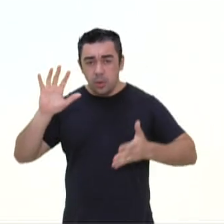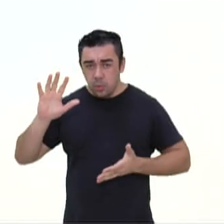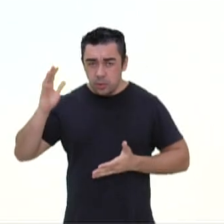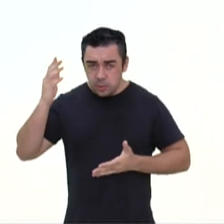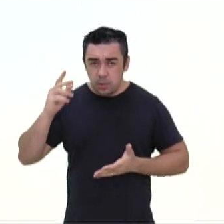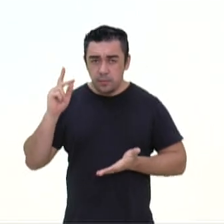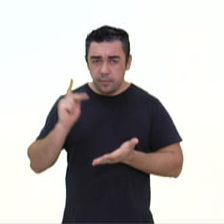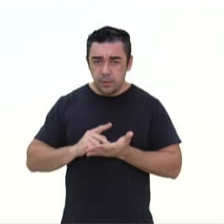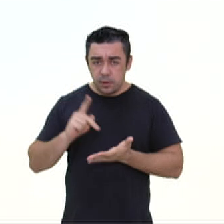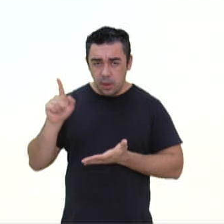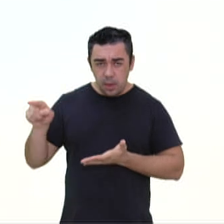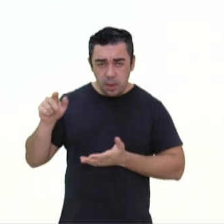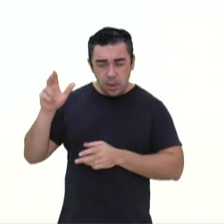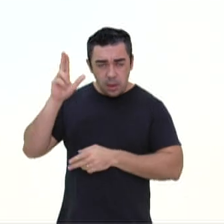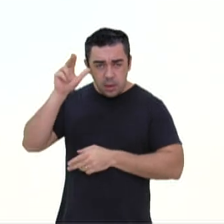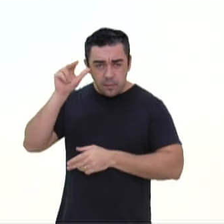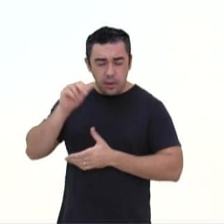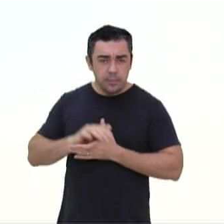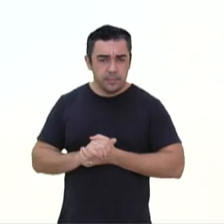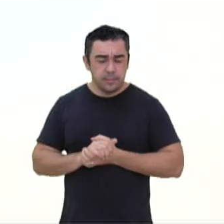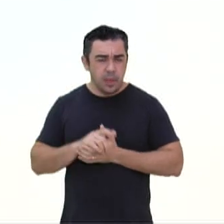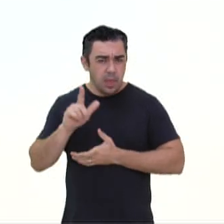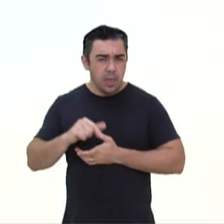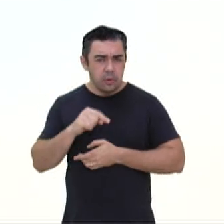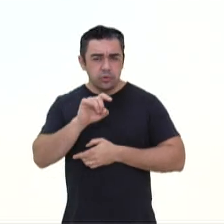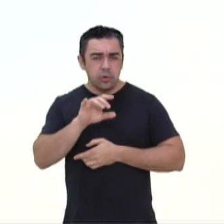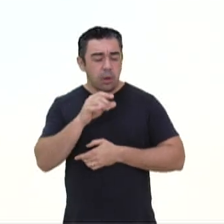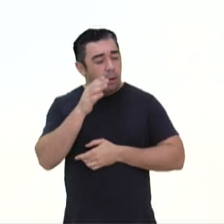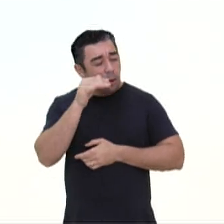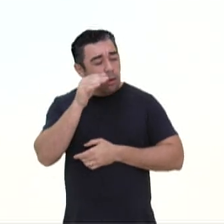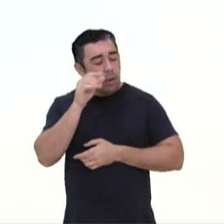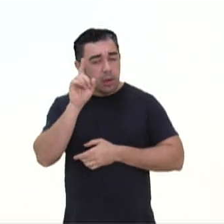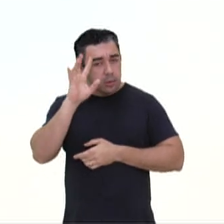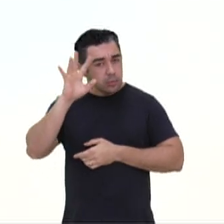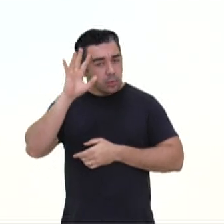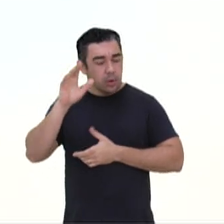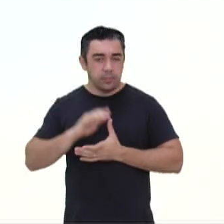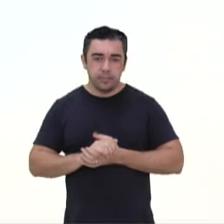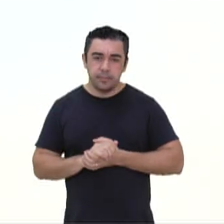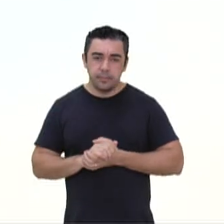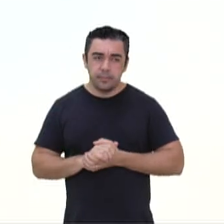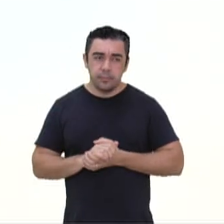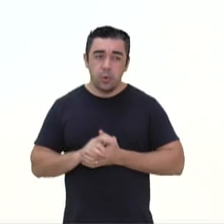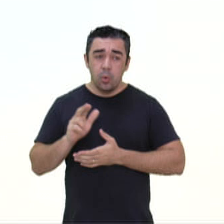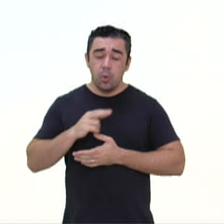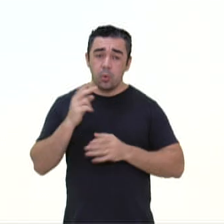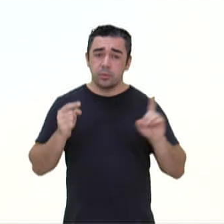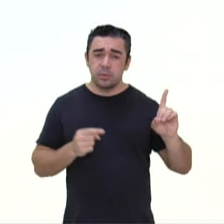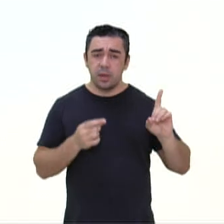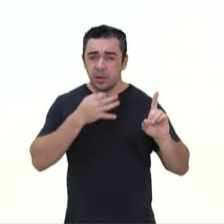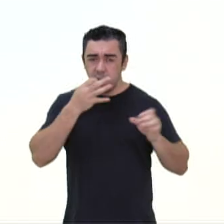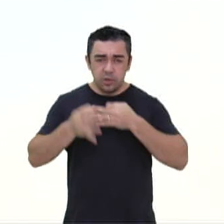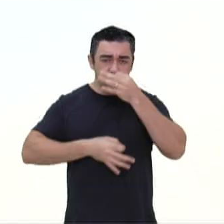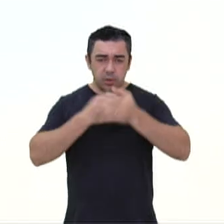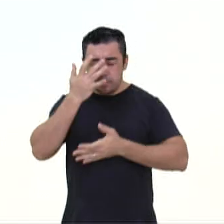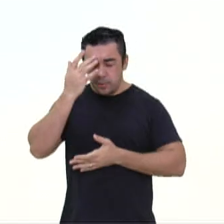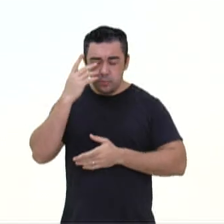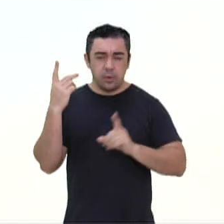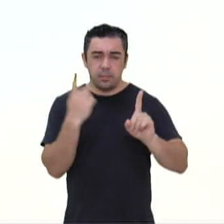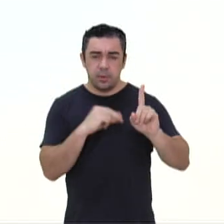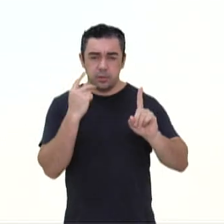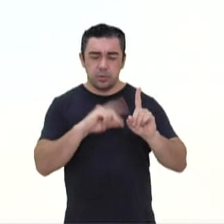inusitado sobre um jumento? Entreter o leitor com uma história ficcional? Ou criticar as pessoas que